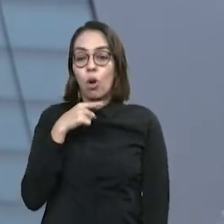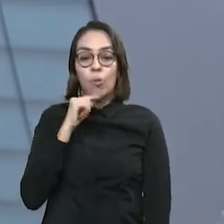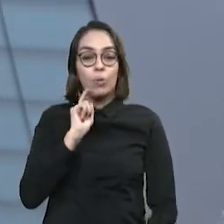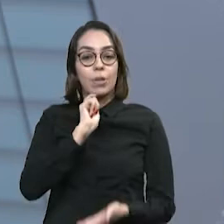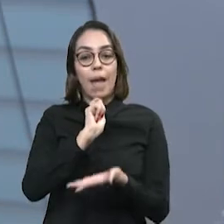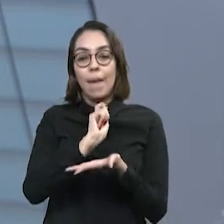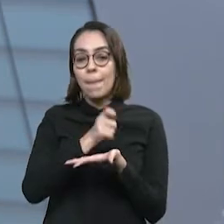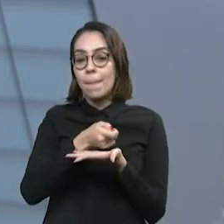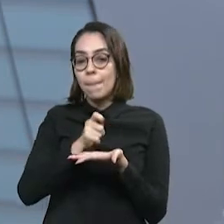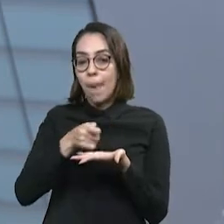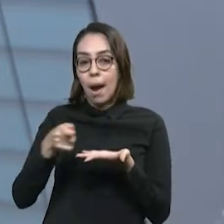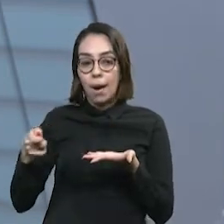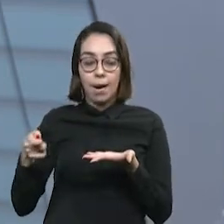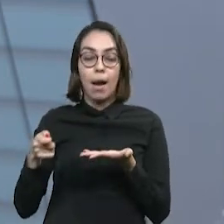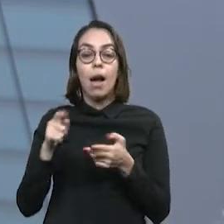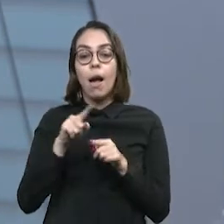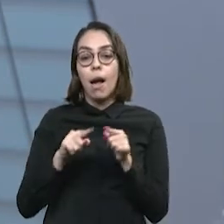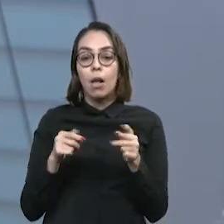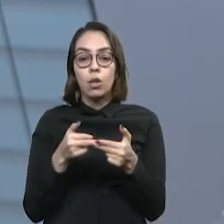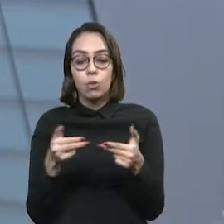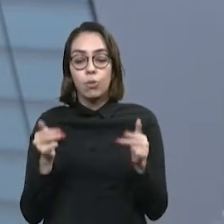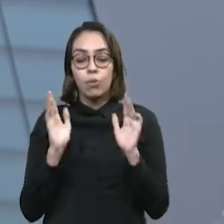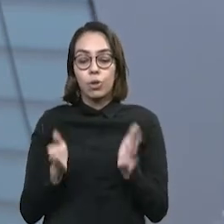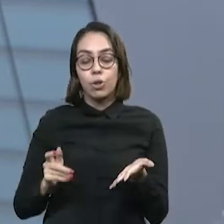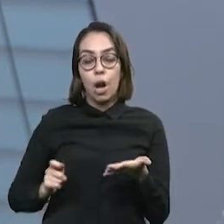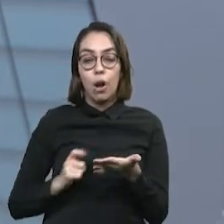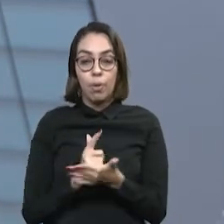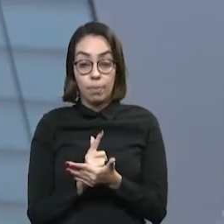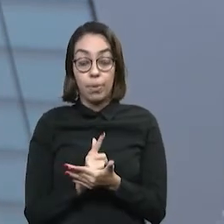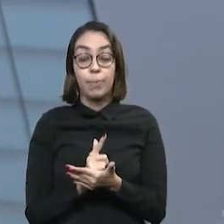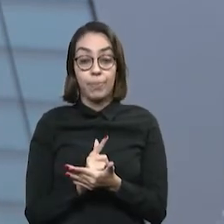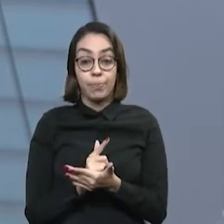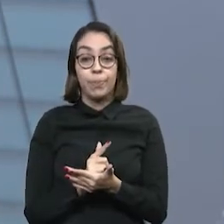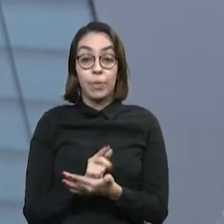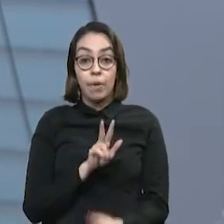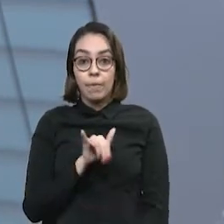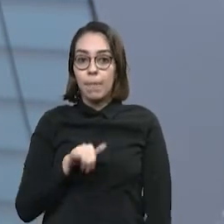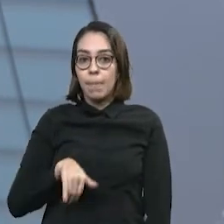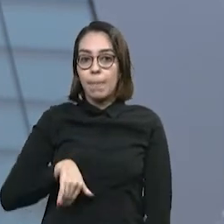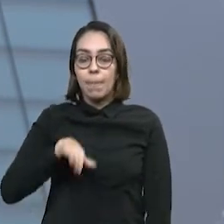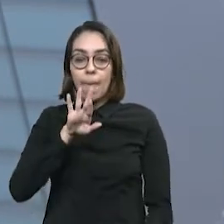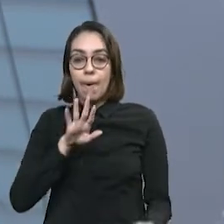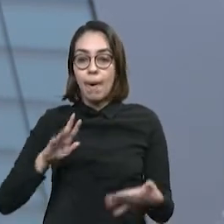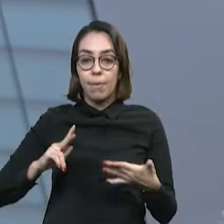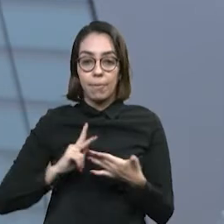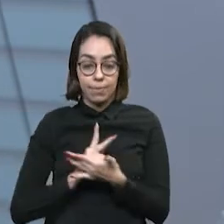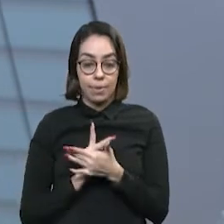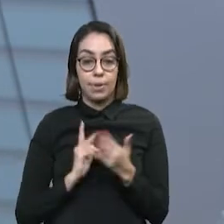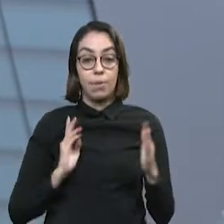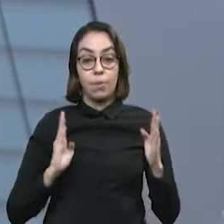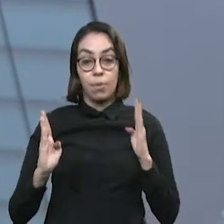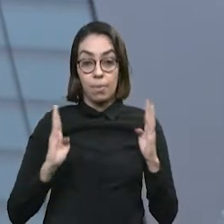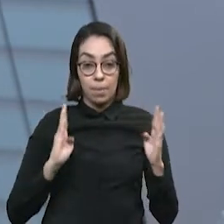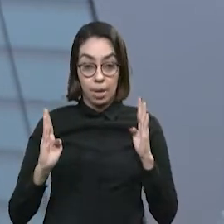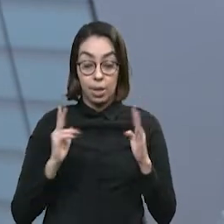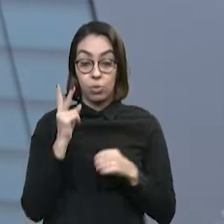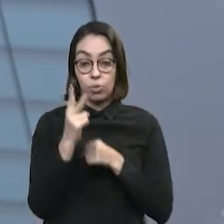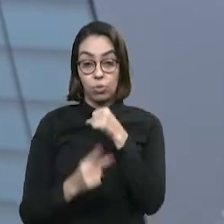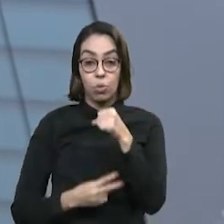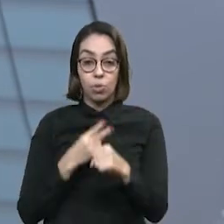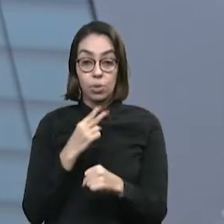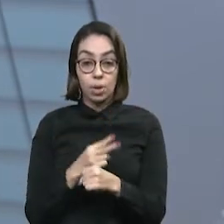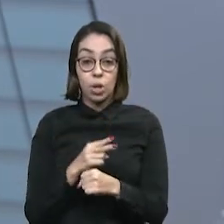pagar as suas contas, e esse é o maior resultado de inadimplentes apurado nos últimos dois anos.